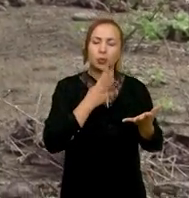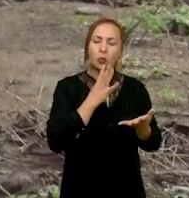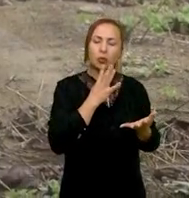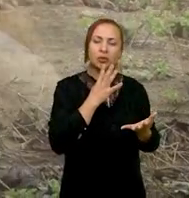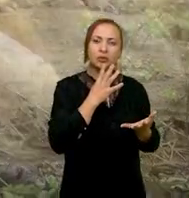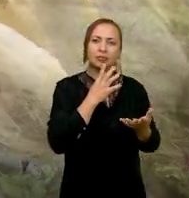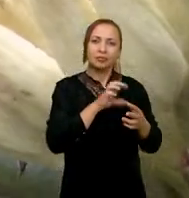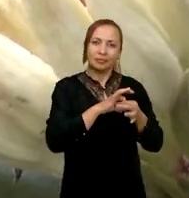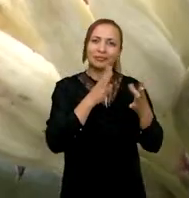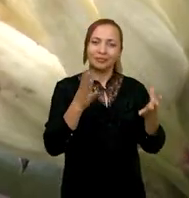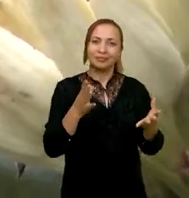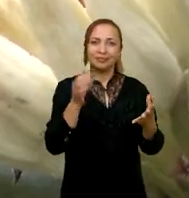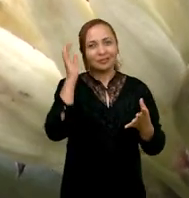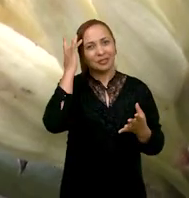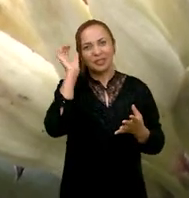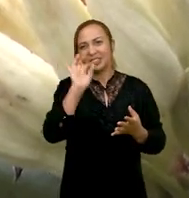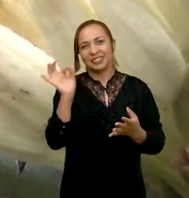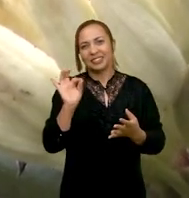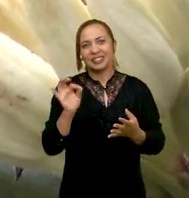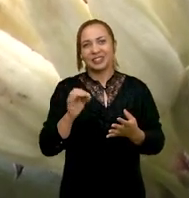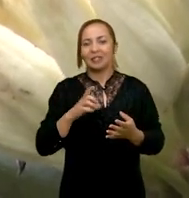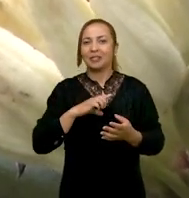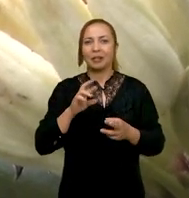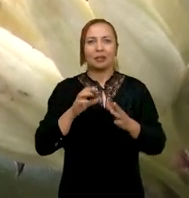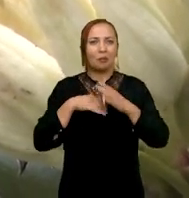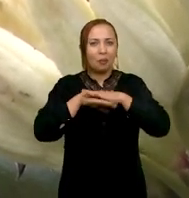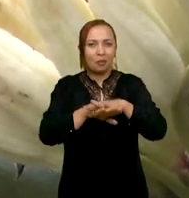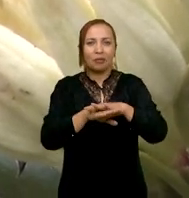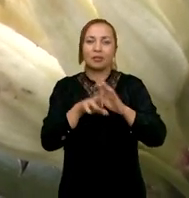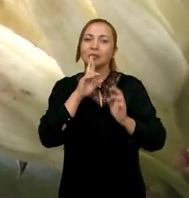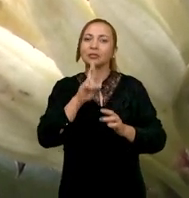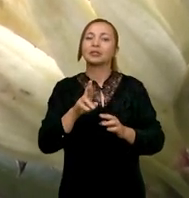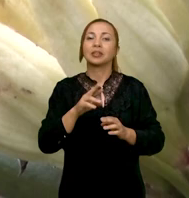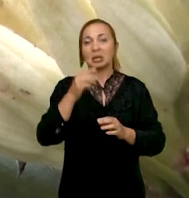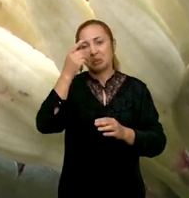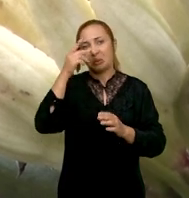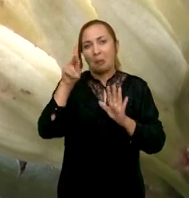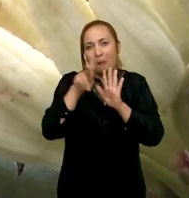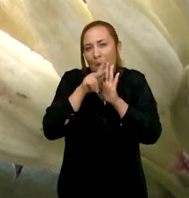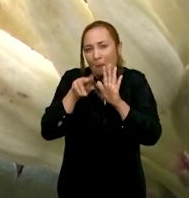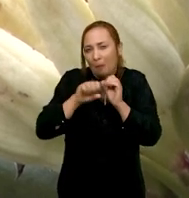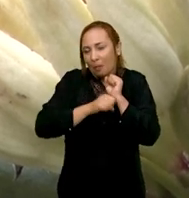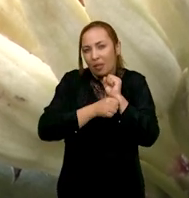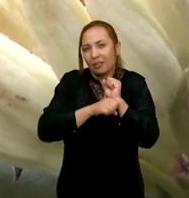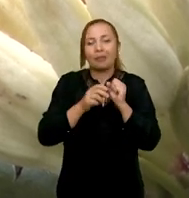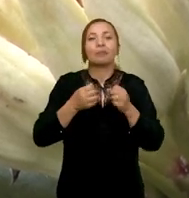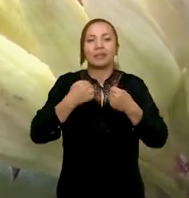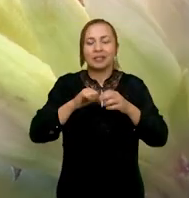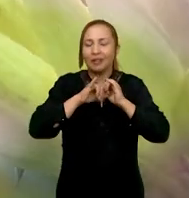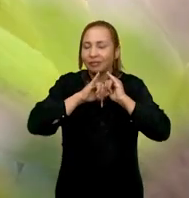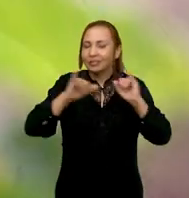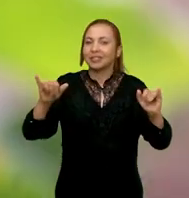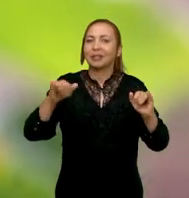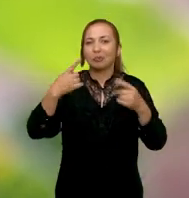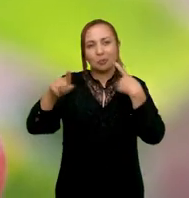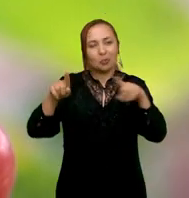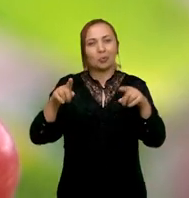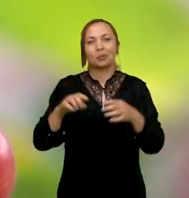está aí para isso, porque eu acho que ninguém vai guardar resultado de pesquisa para si, né? Eu acho que a tem compartilhar com os demais produtores, né?